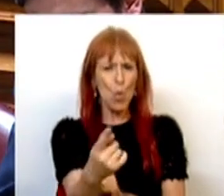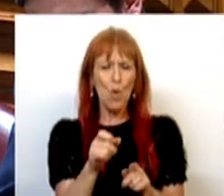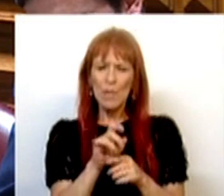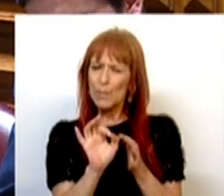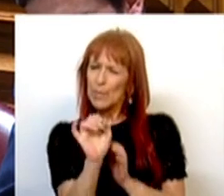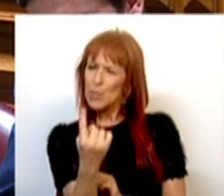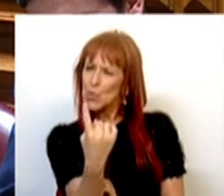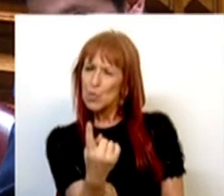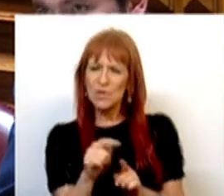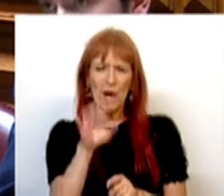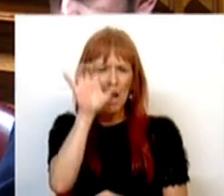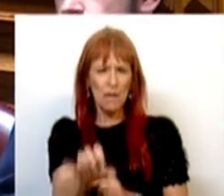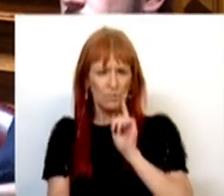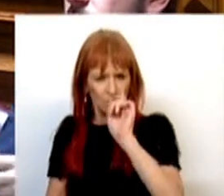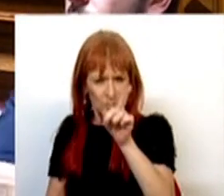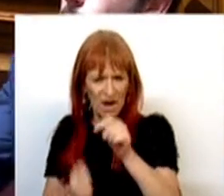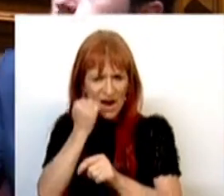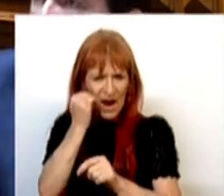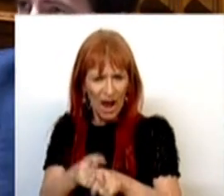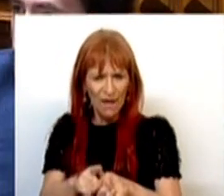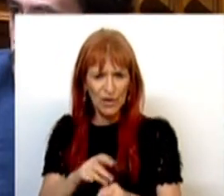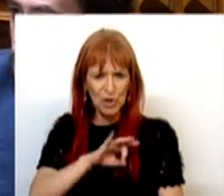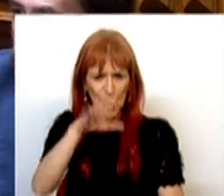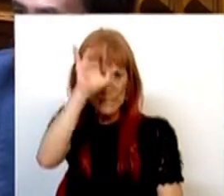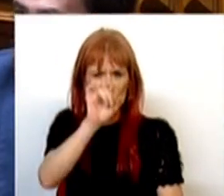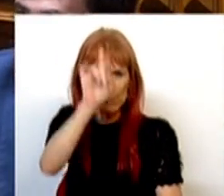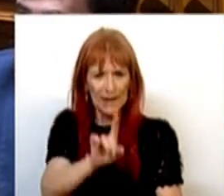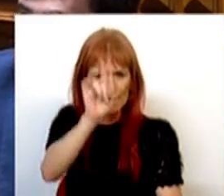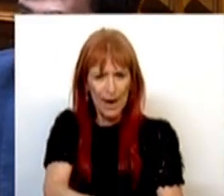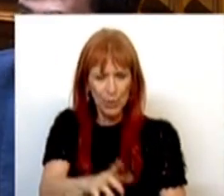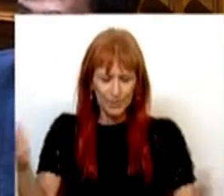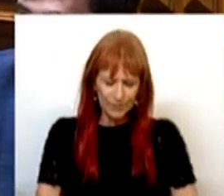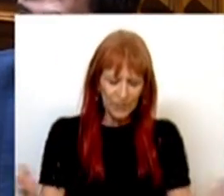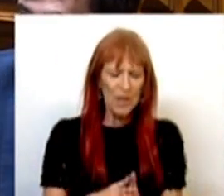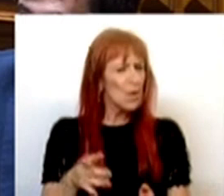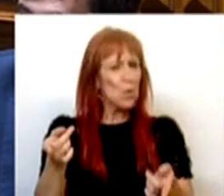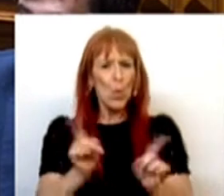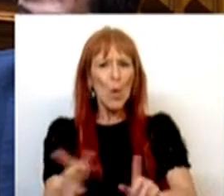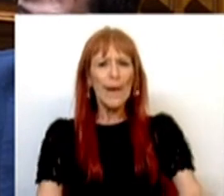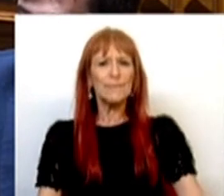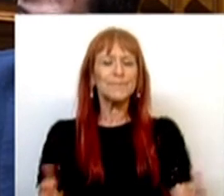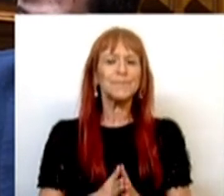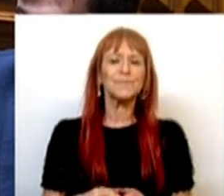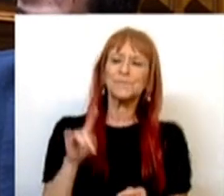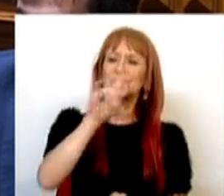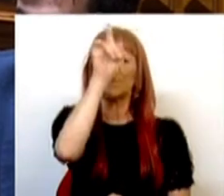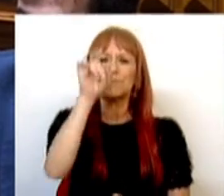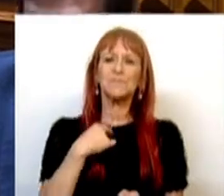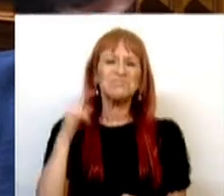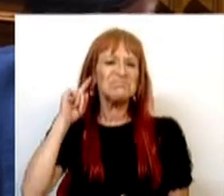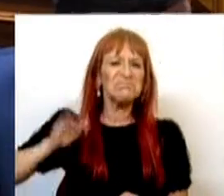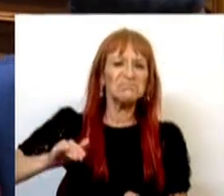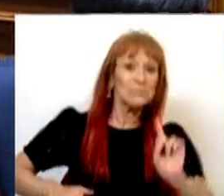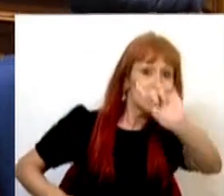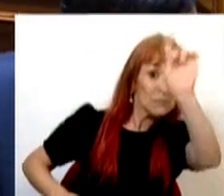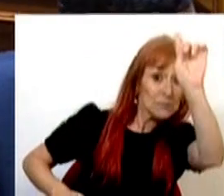seja um pormenor, um insulto expresso e grave ao Sr. Primeiro-Ministro. Não se trata de uma questão de sumendos.